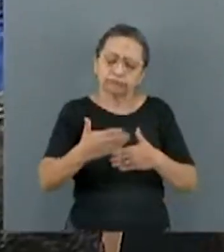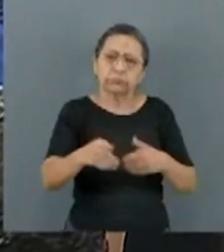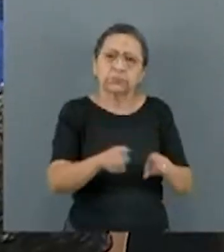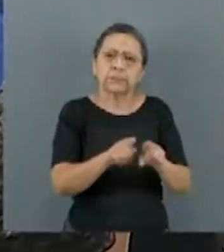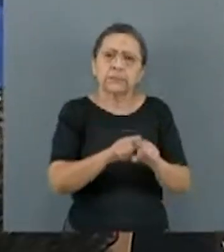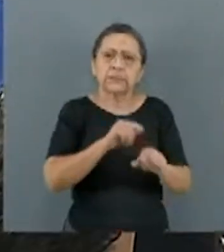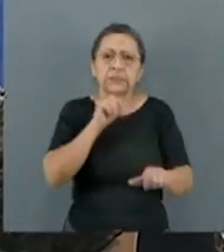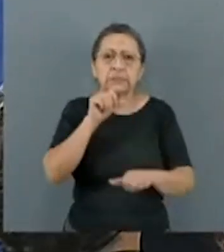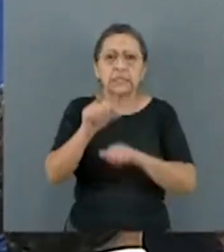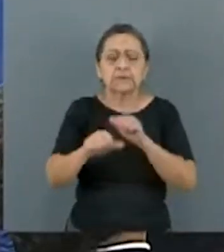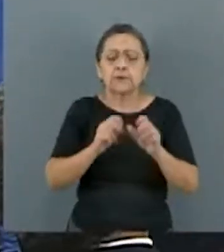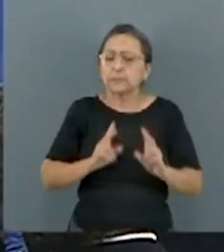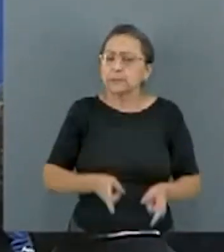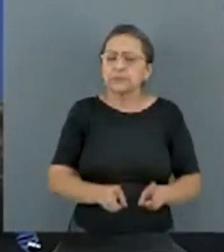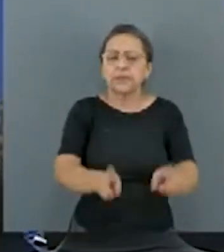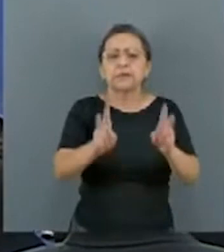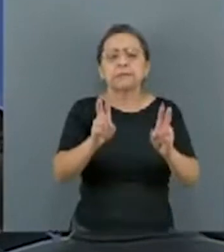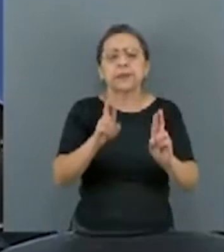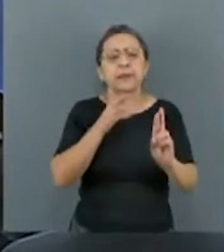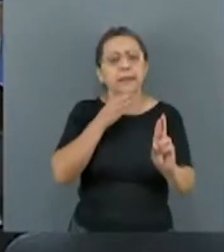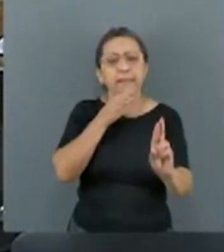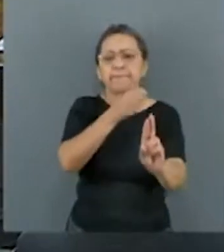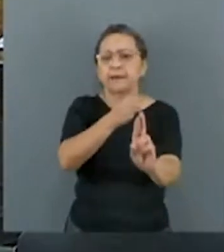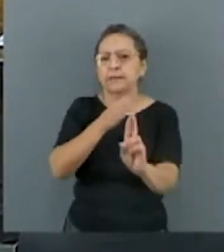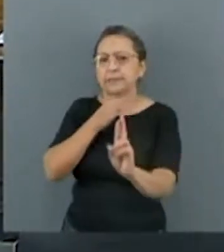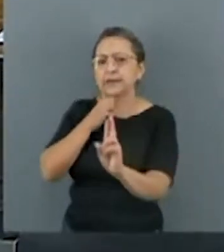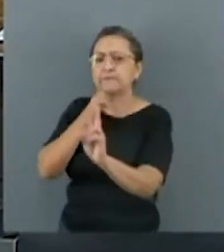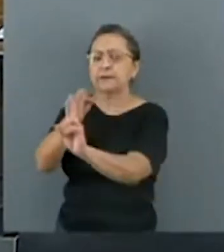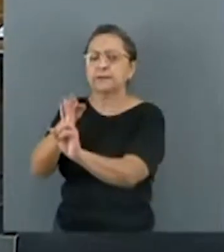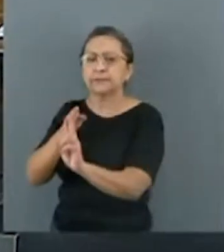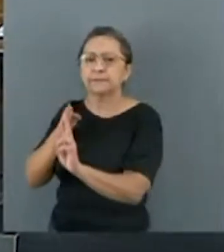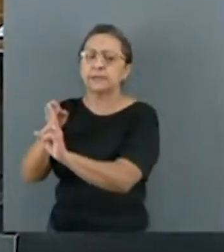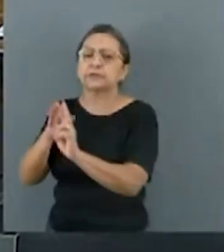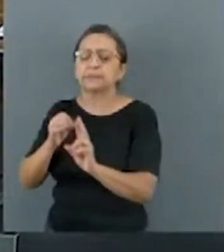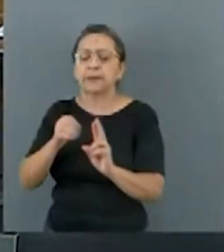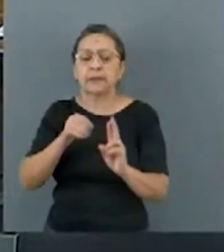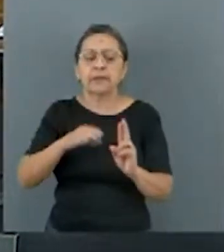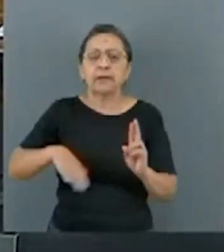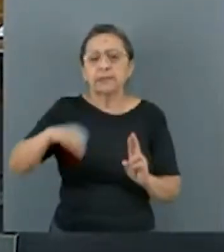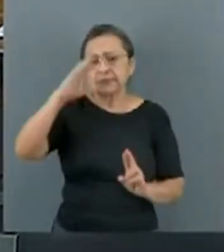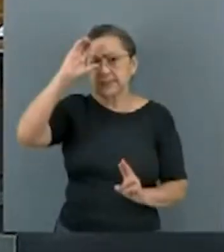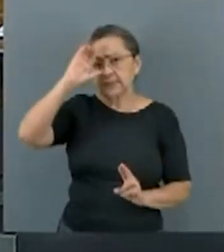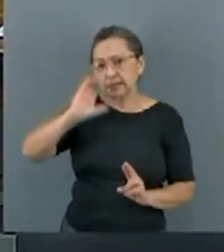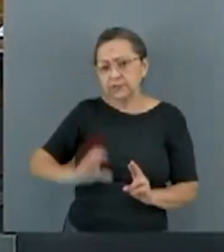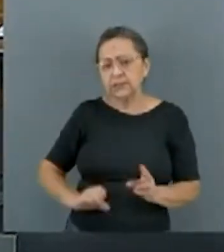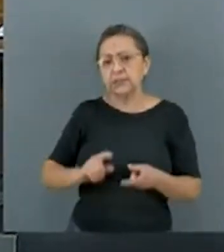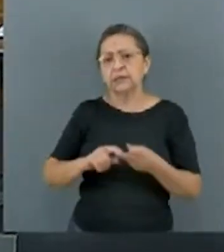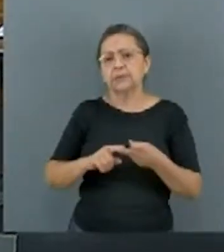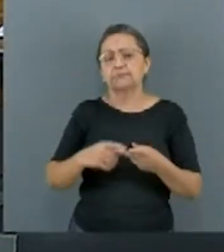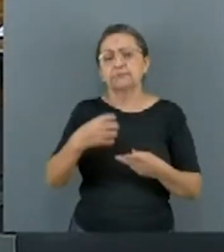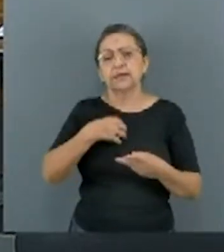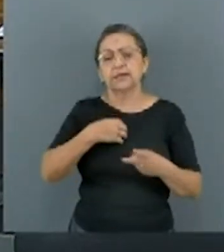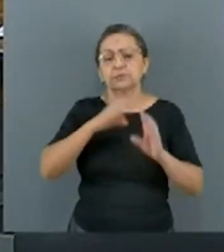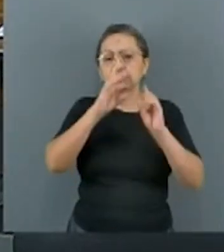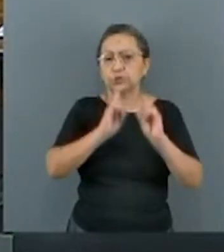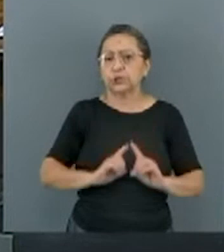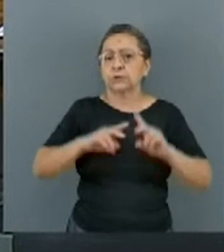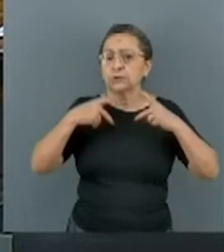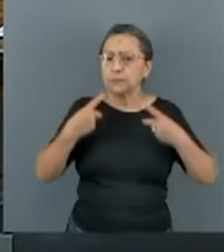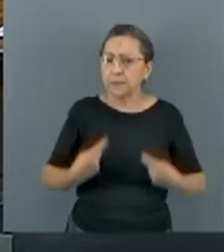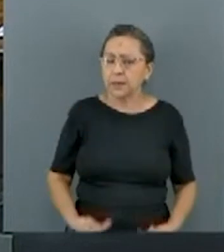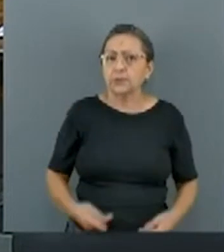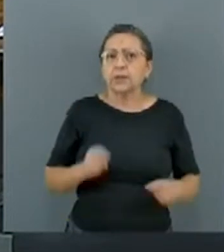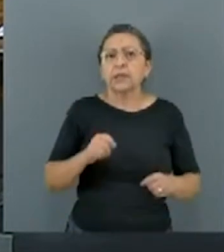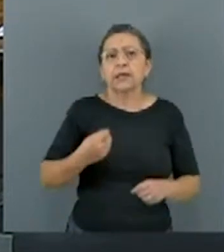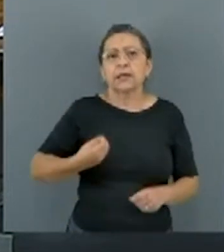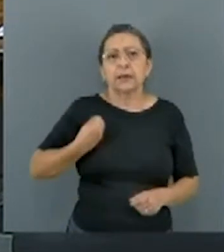transformem sempre em referência para a cidadania, para condições, direitos humanos, e que